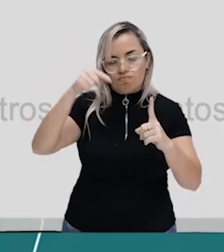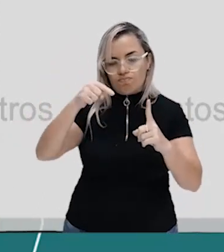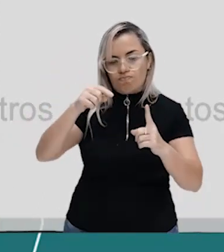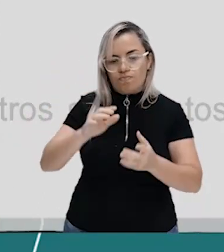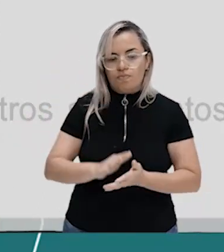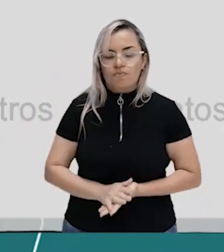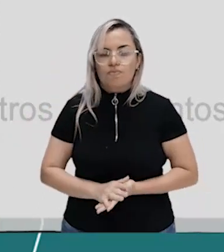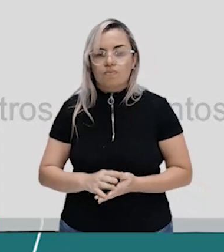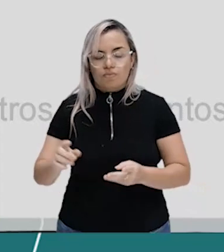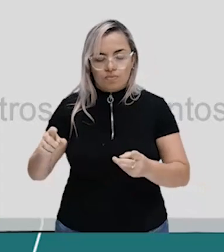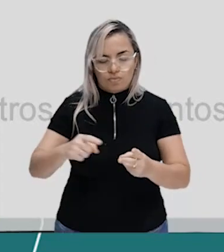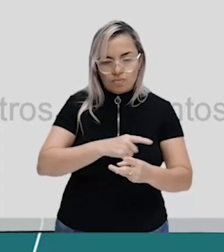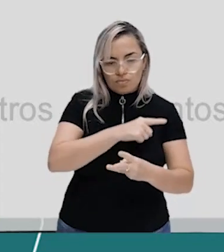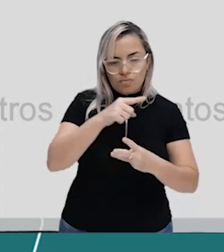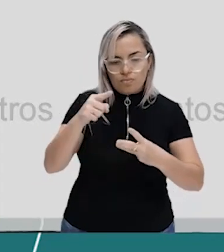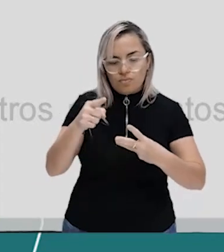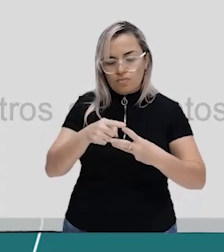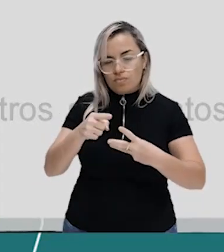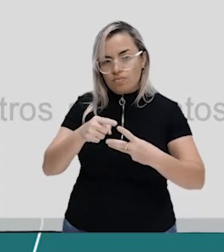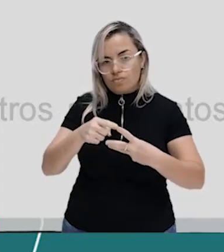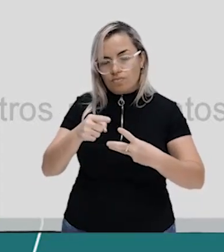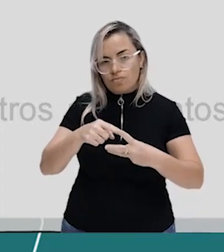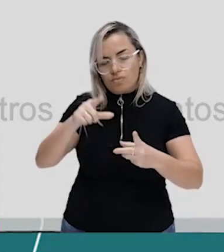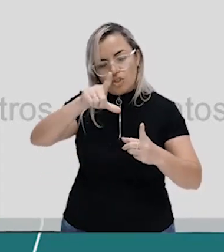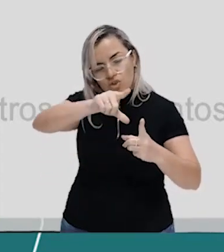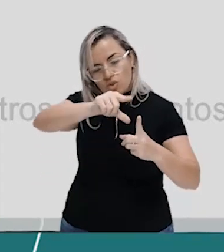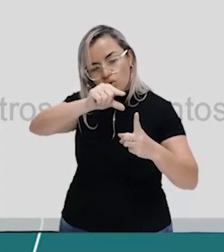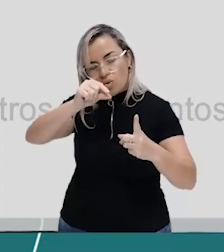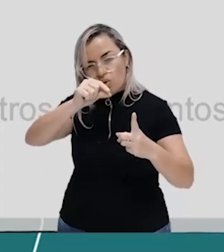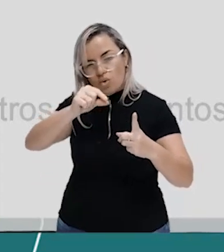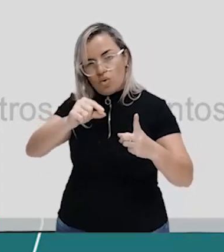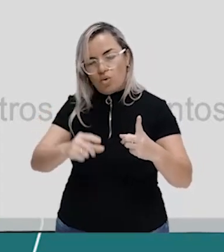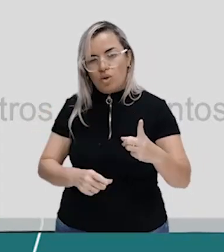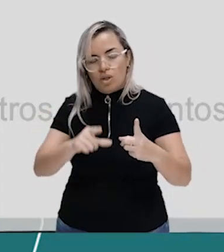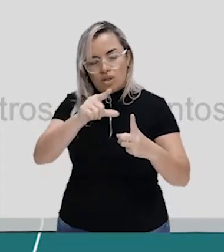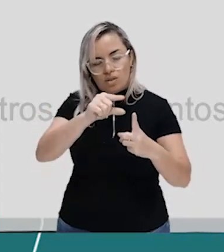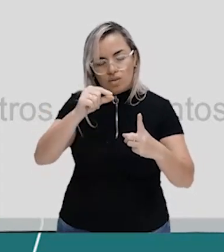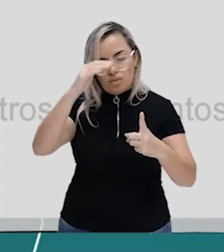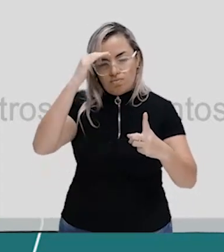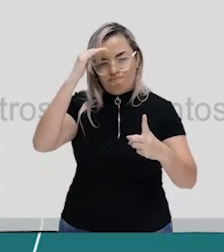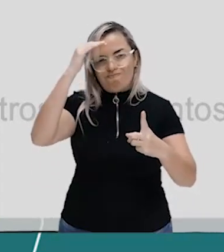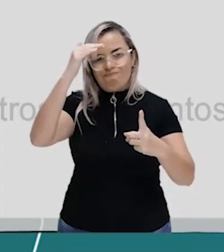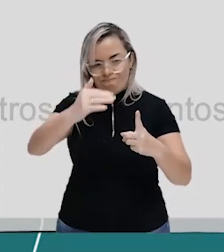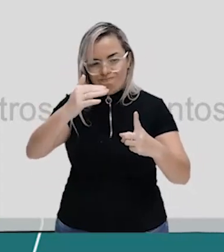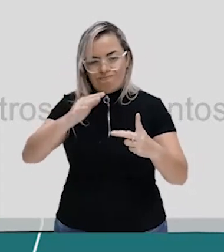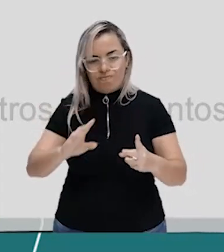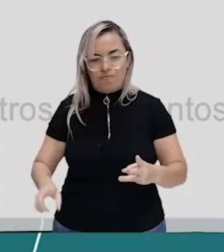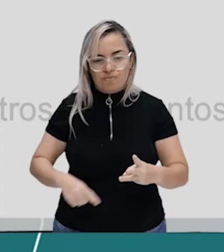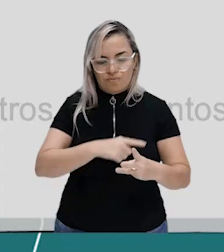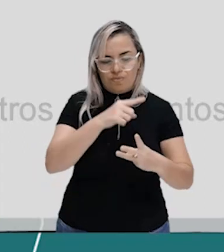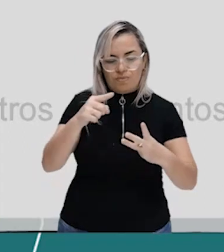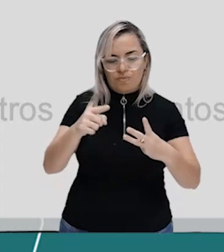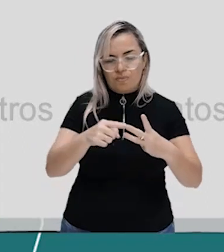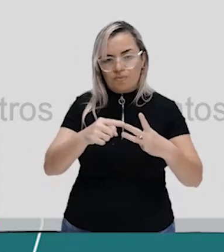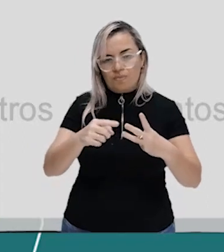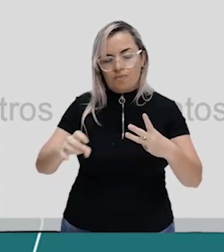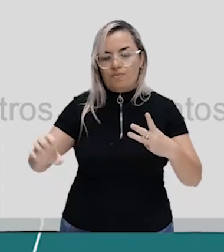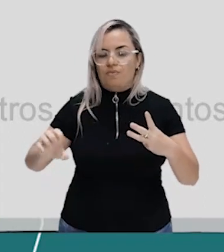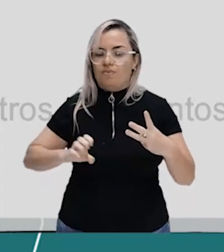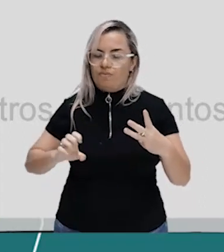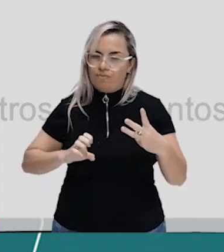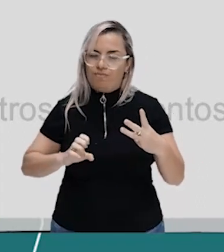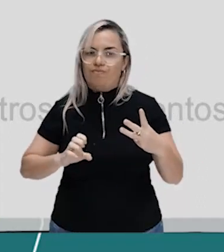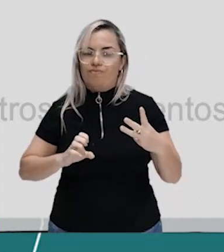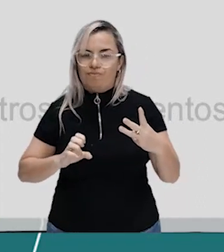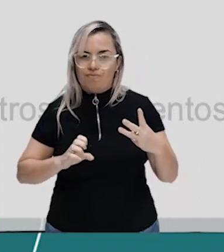Status tem a ver com prestígio social. É o primeiro fator. Segundo fator riqueza aí tudo bem